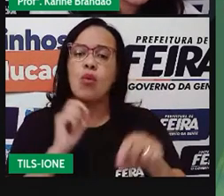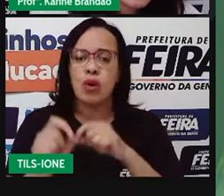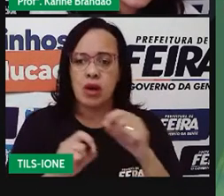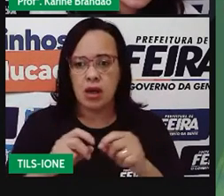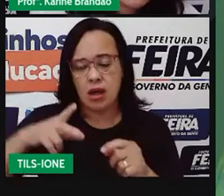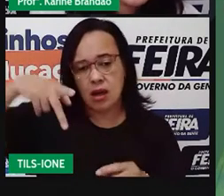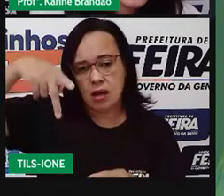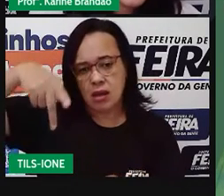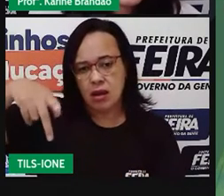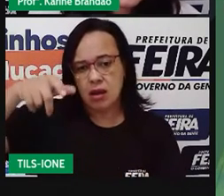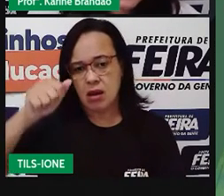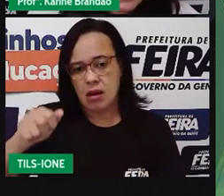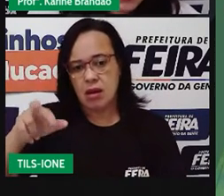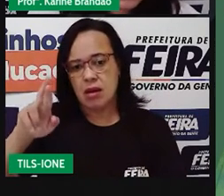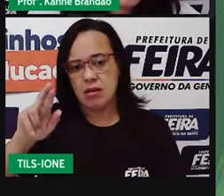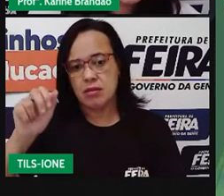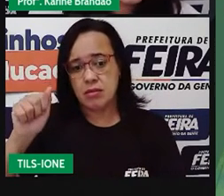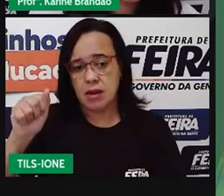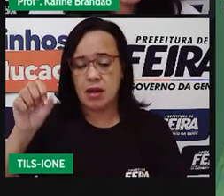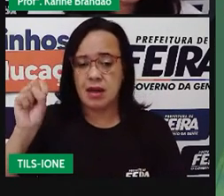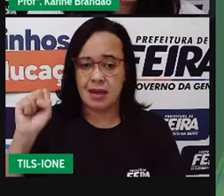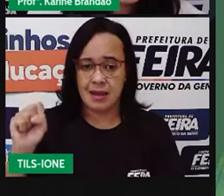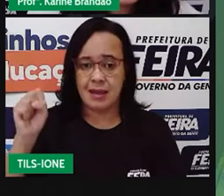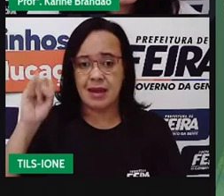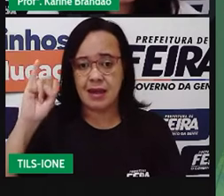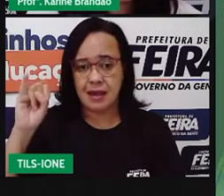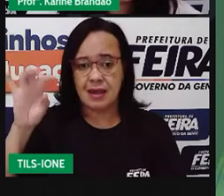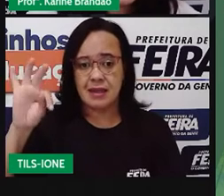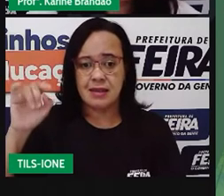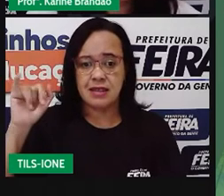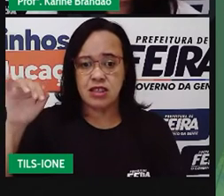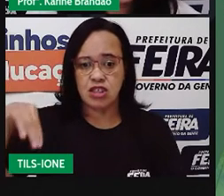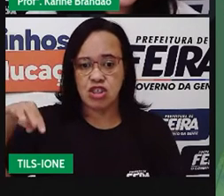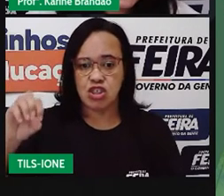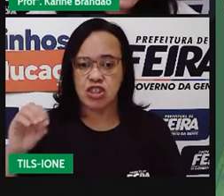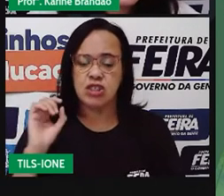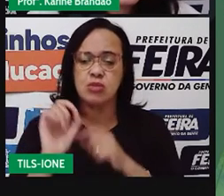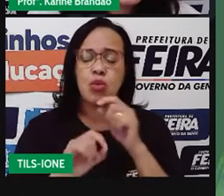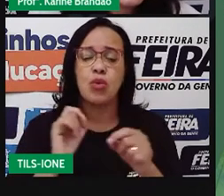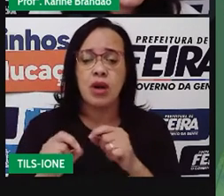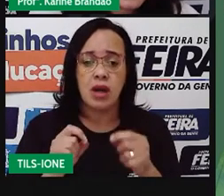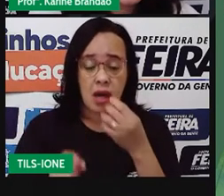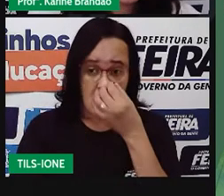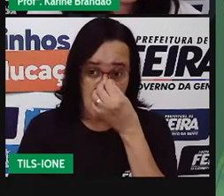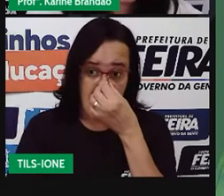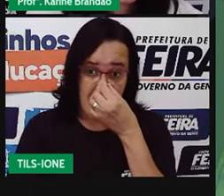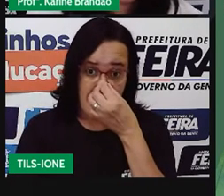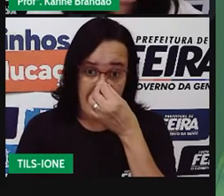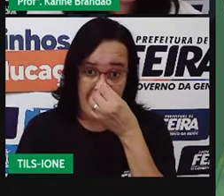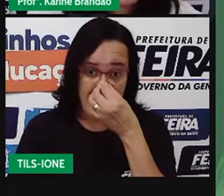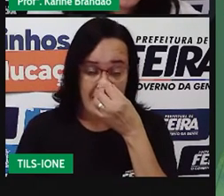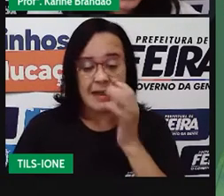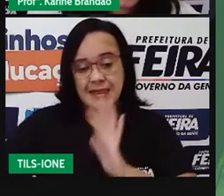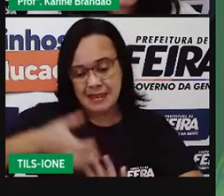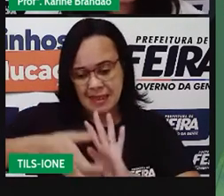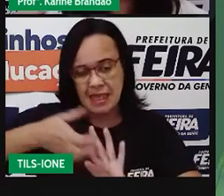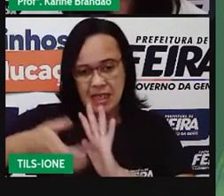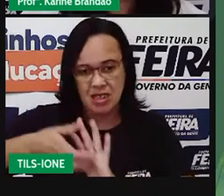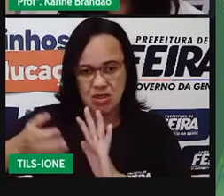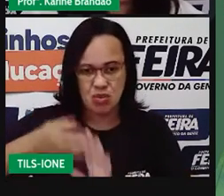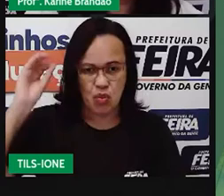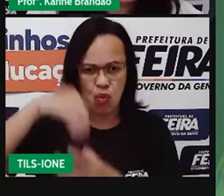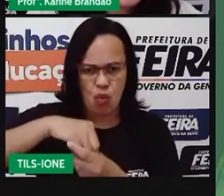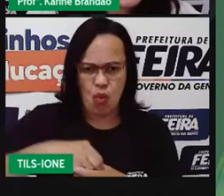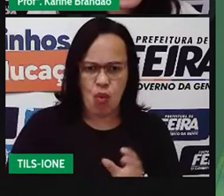uma espécie parasita, ou seja, retira os nutrientes necessários para o seu desenvolvimento